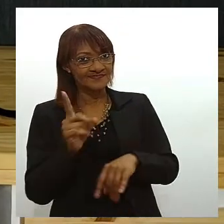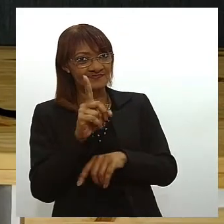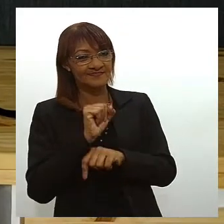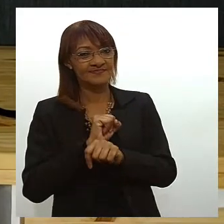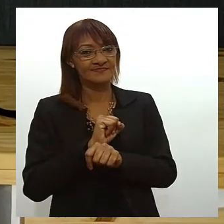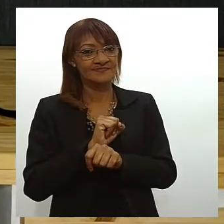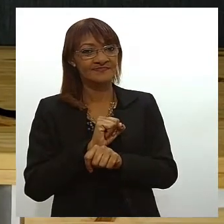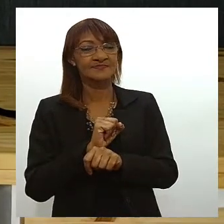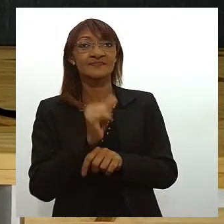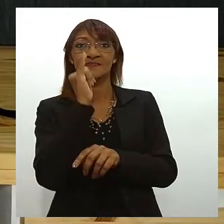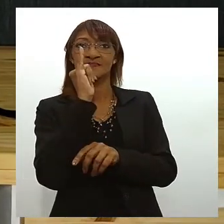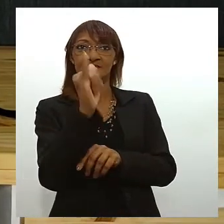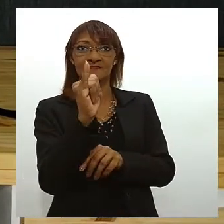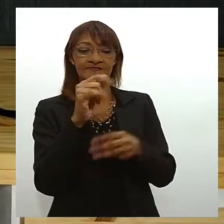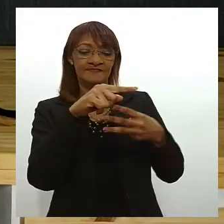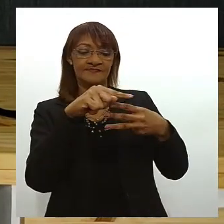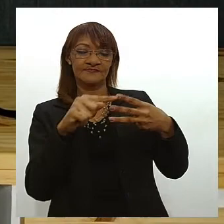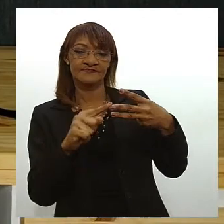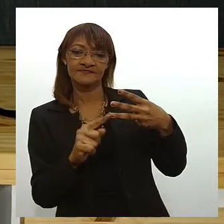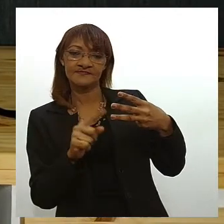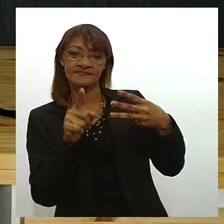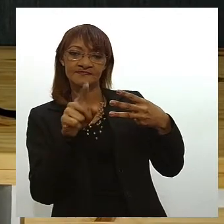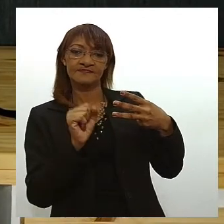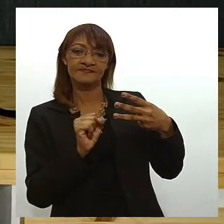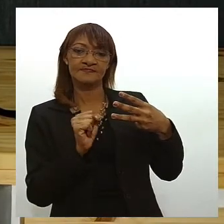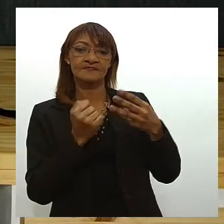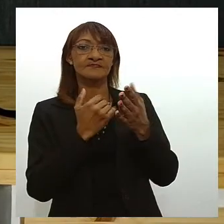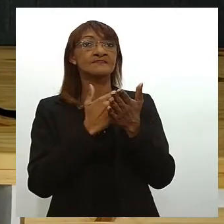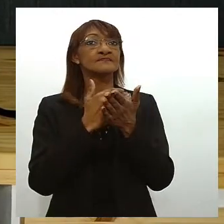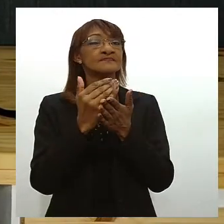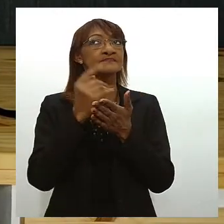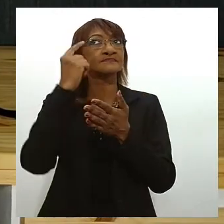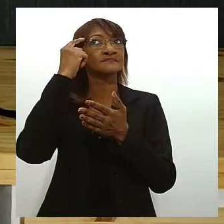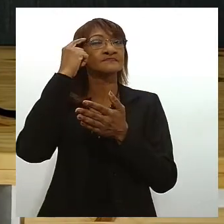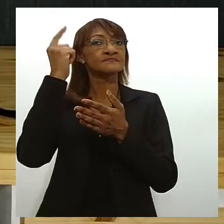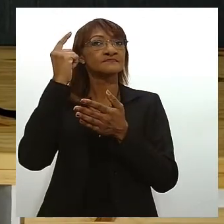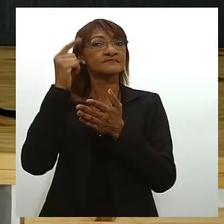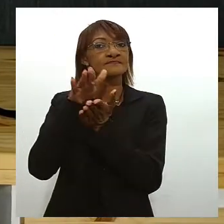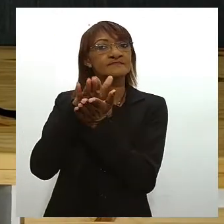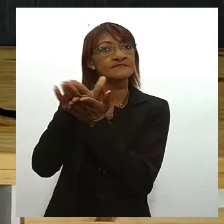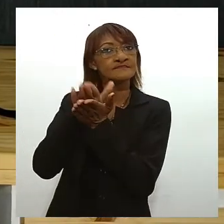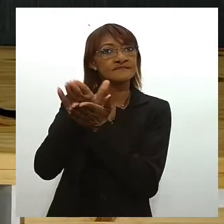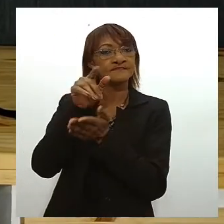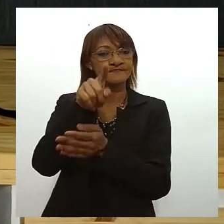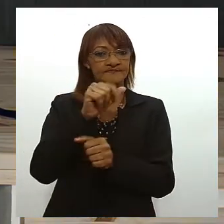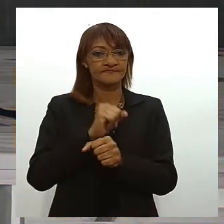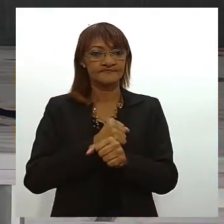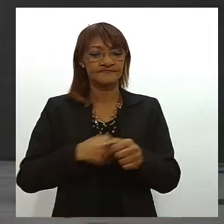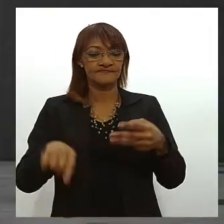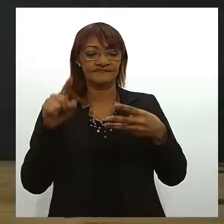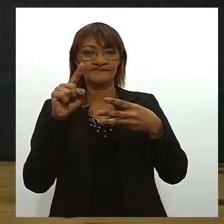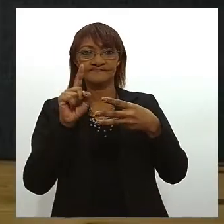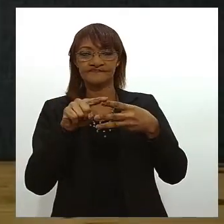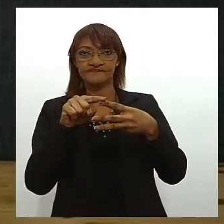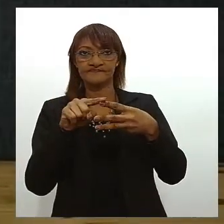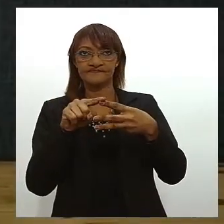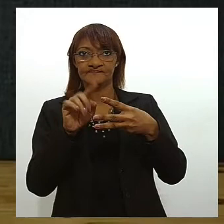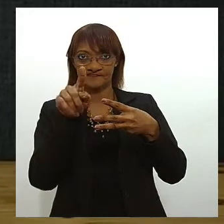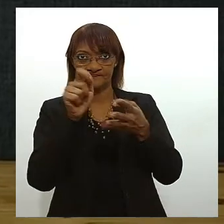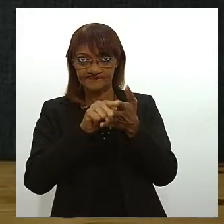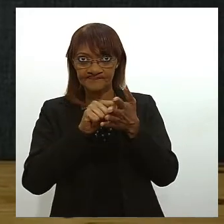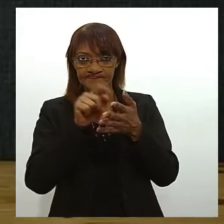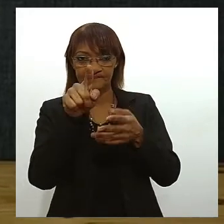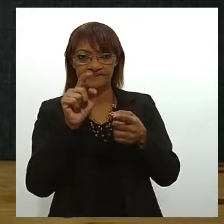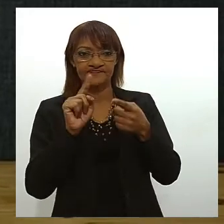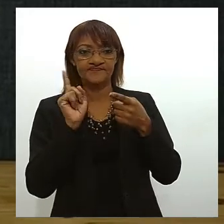eu vou te dizer 3 passos para você começar a criar a sua reserva financeira então anote aí primeira